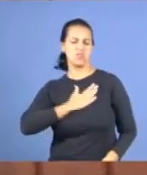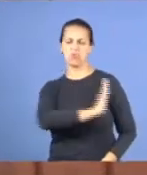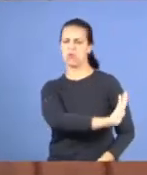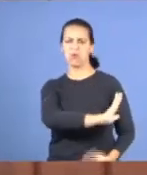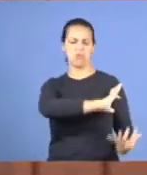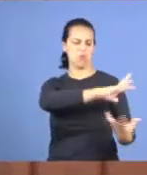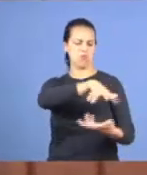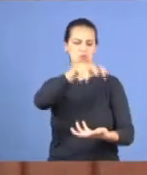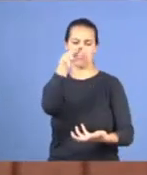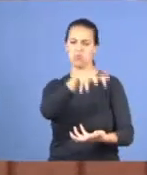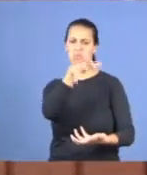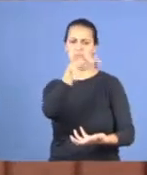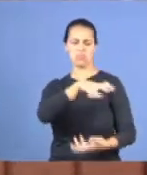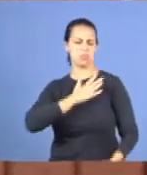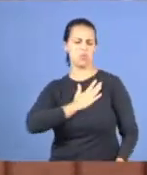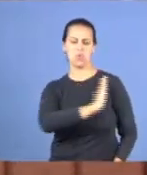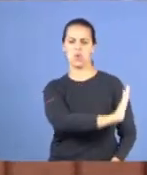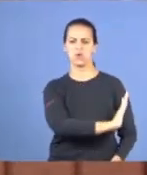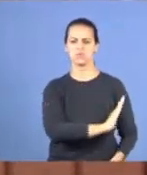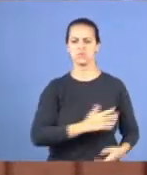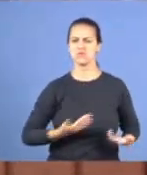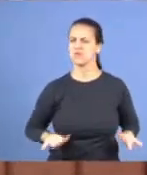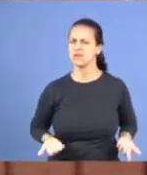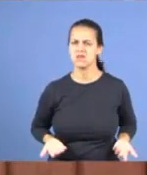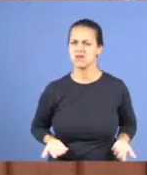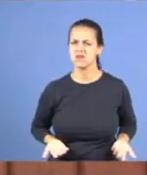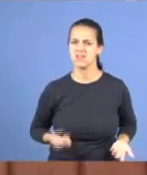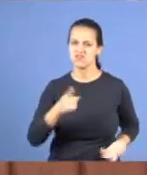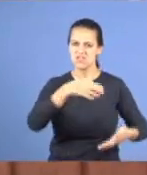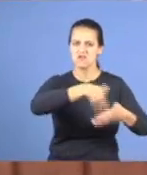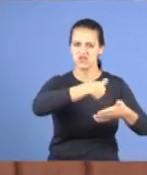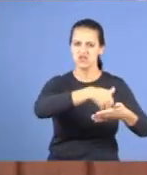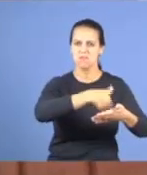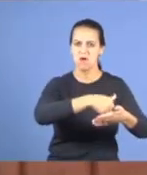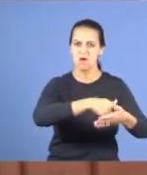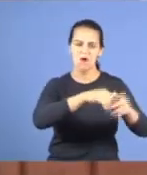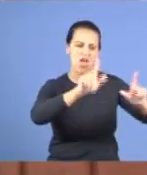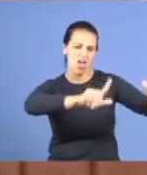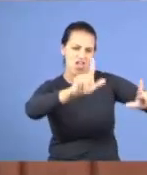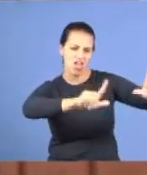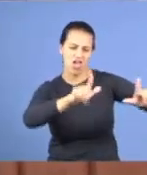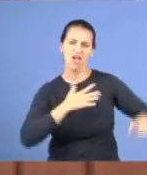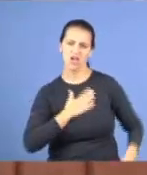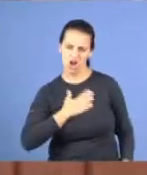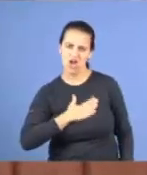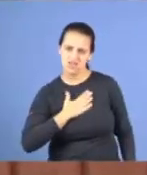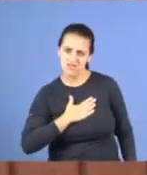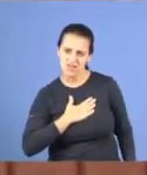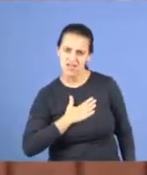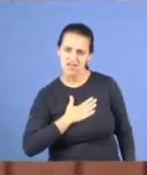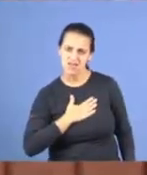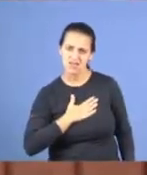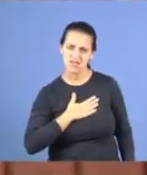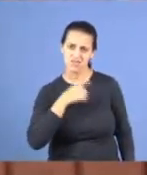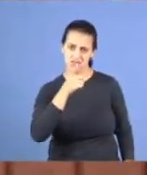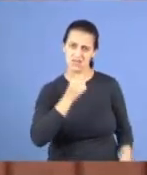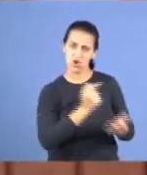não é porque ele deixa de assistir, futebol, pelo satélite, não é porque ele deixa de assistir, os programas que ele compra,